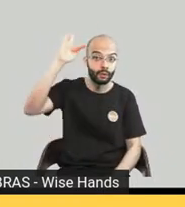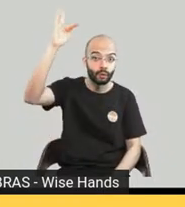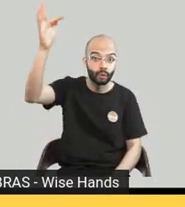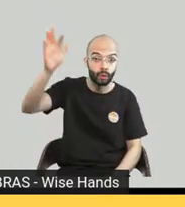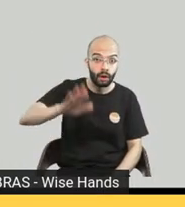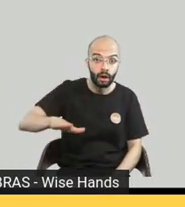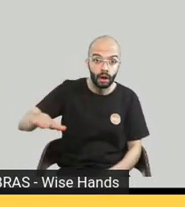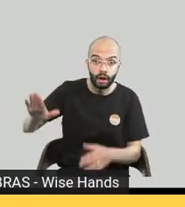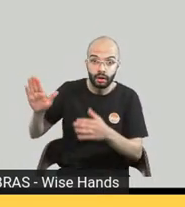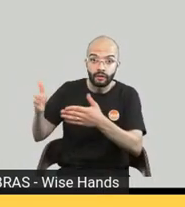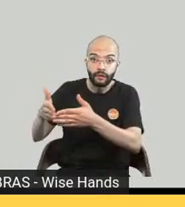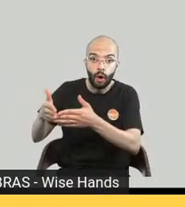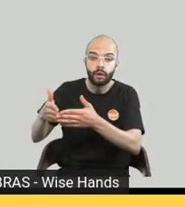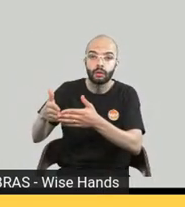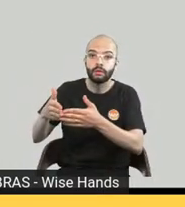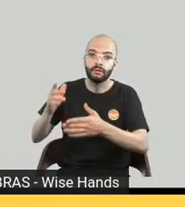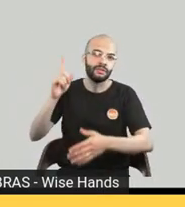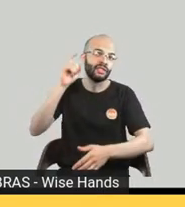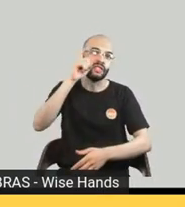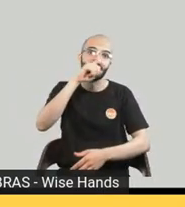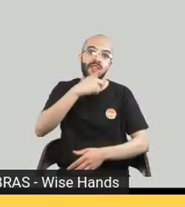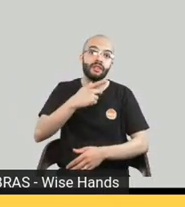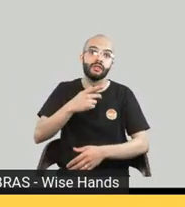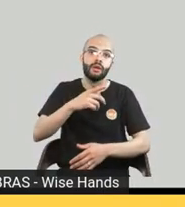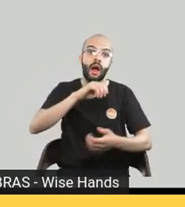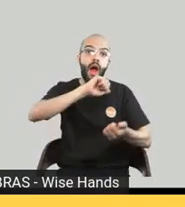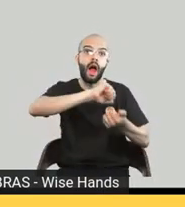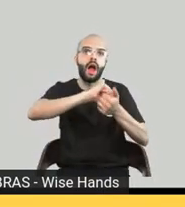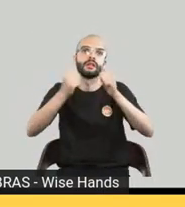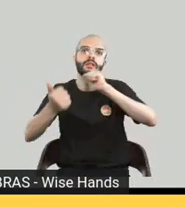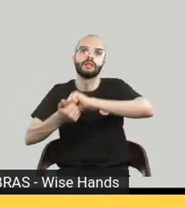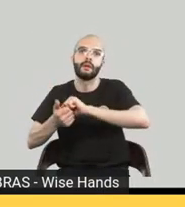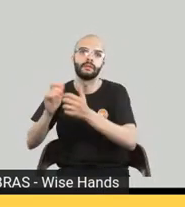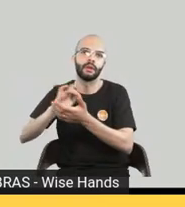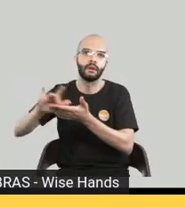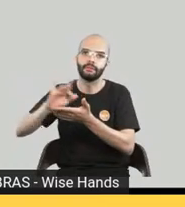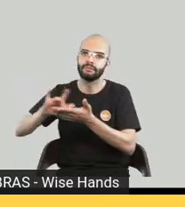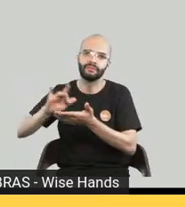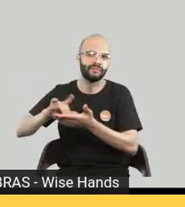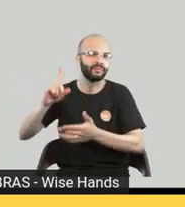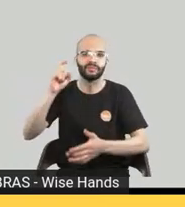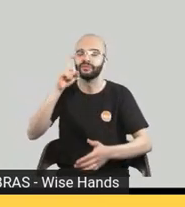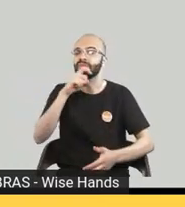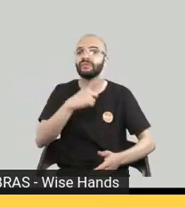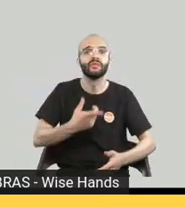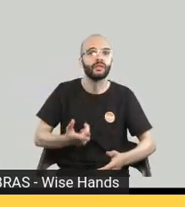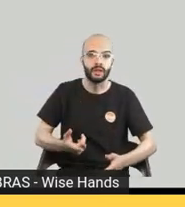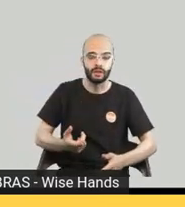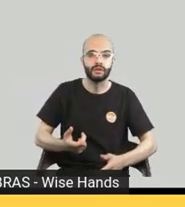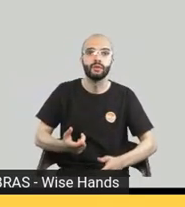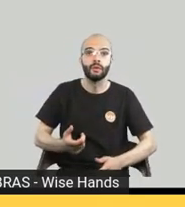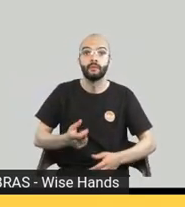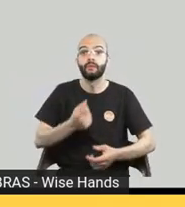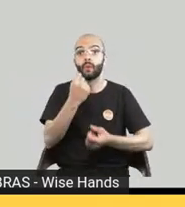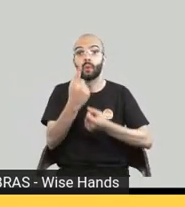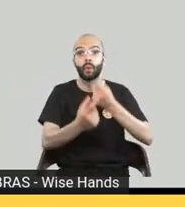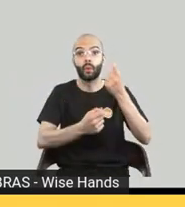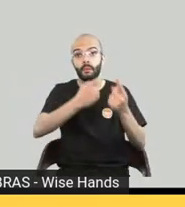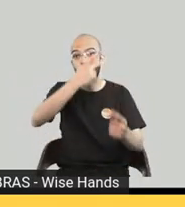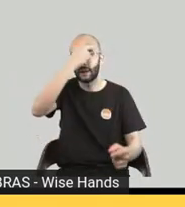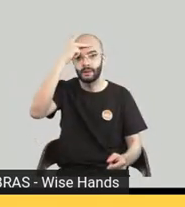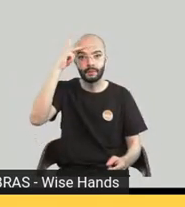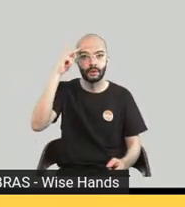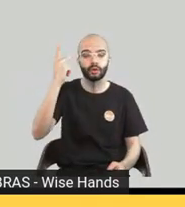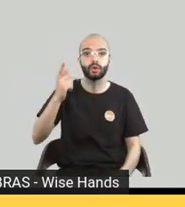ainda é muito difícil fazer uma adaptação pra ebook pelo menos pra audiobook a gente tem outros recursos talvez a Mariana possa até falar melhor